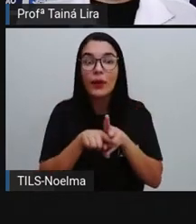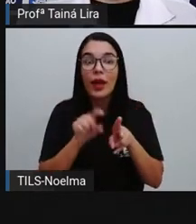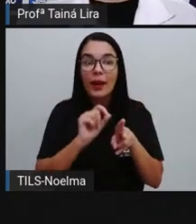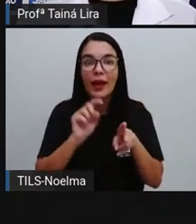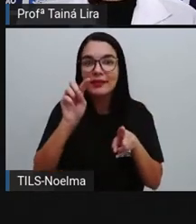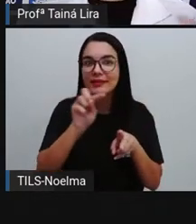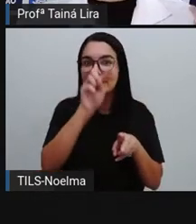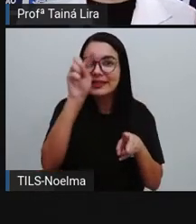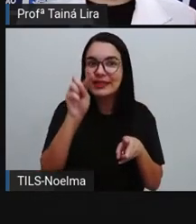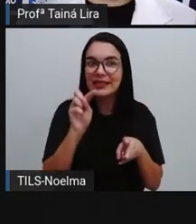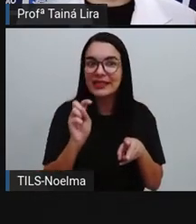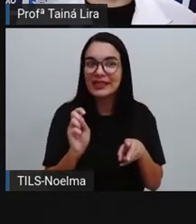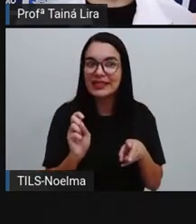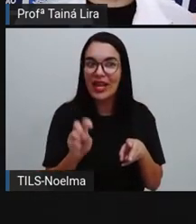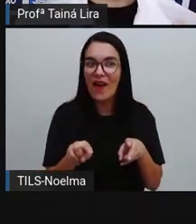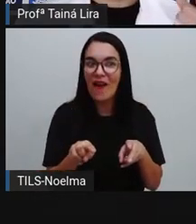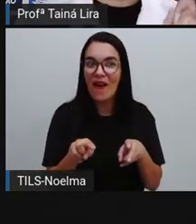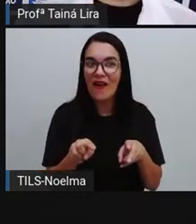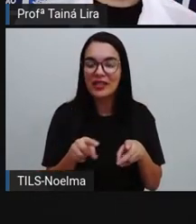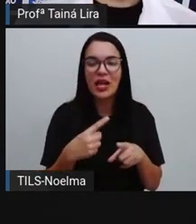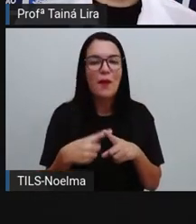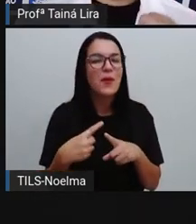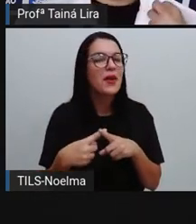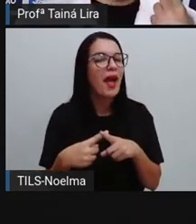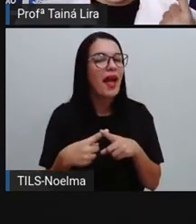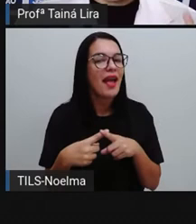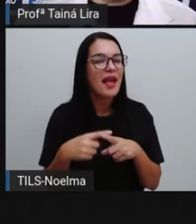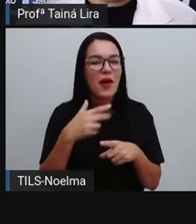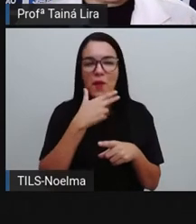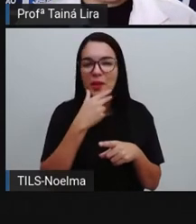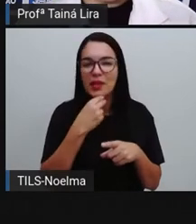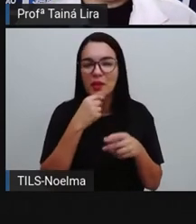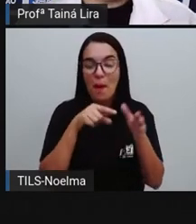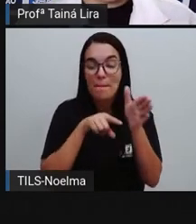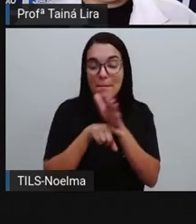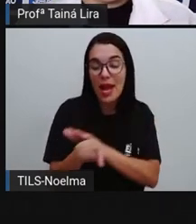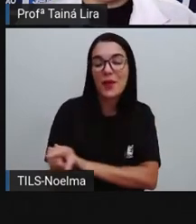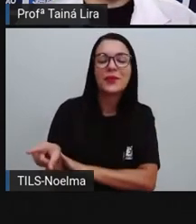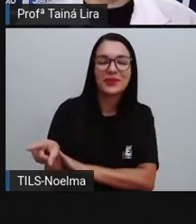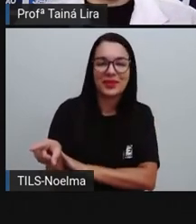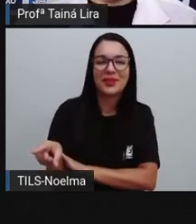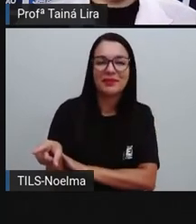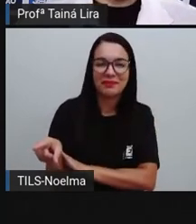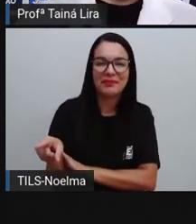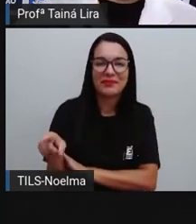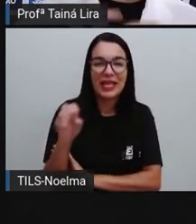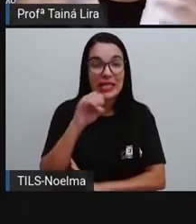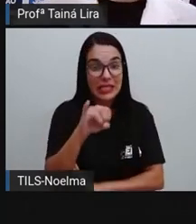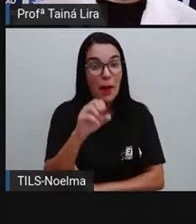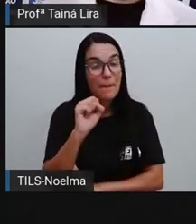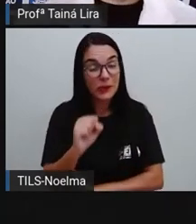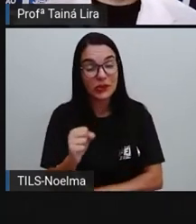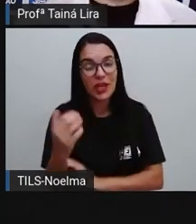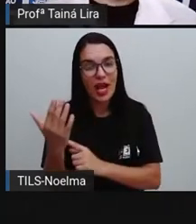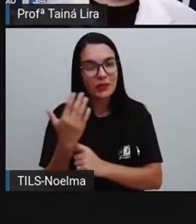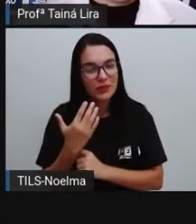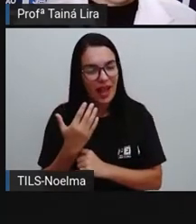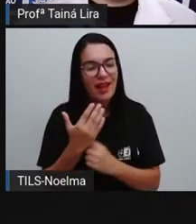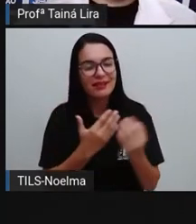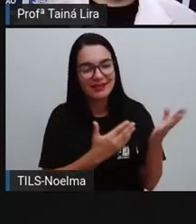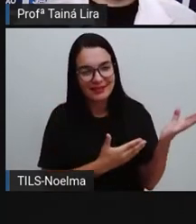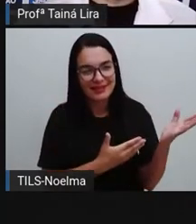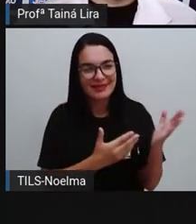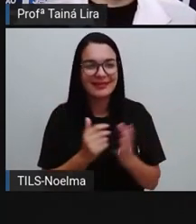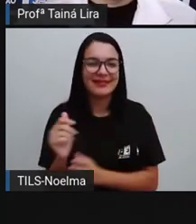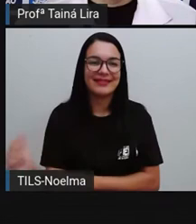A interrogação. Porque Cebolinha estava fazendo uma pergunta para Mônica, né? Perguntando se ela podia quebrar o